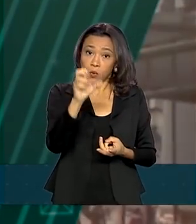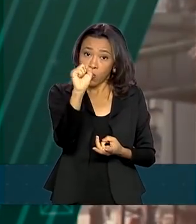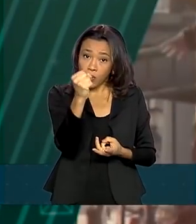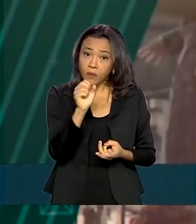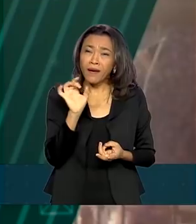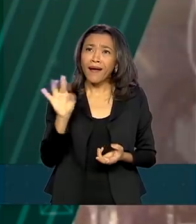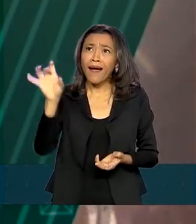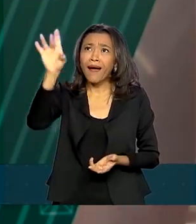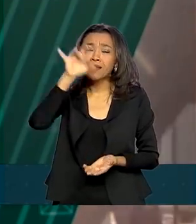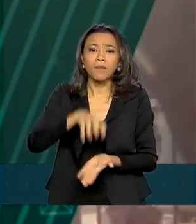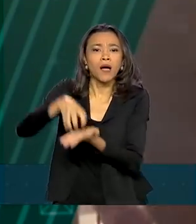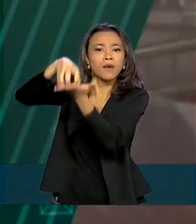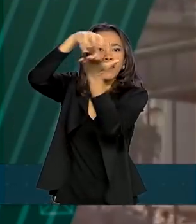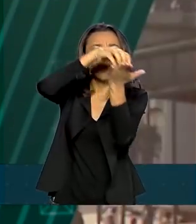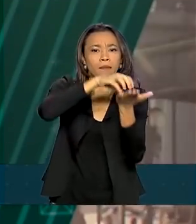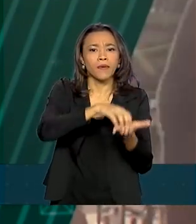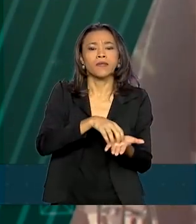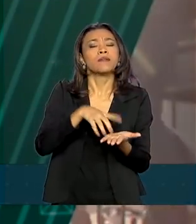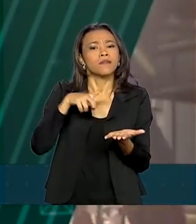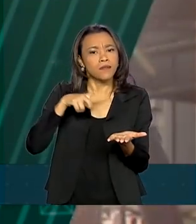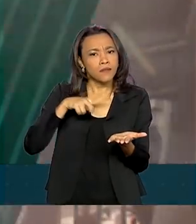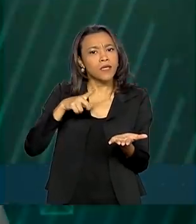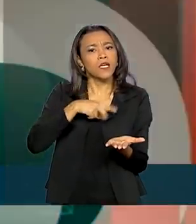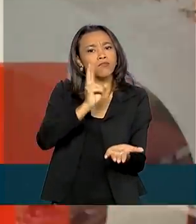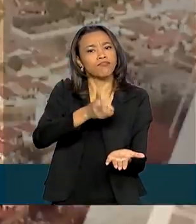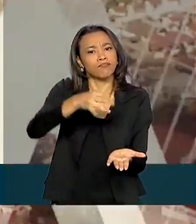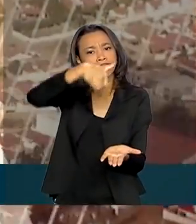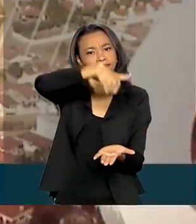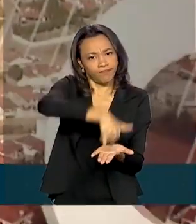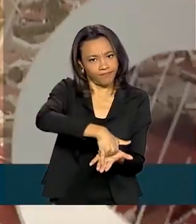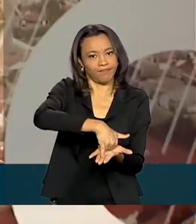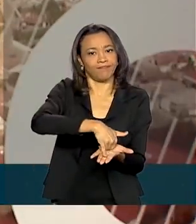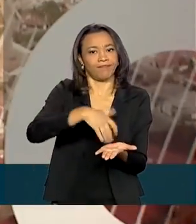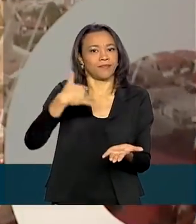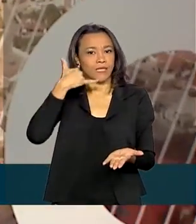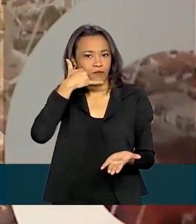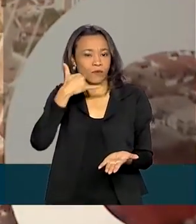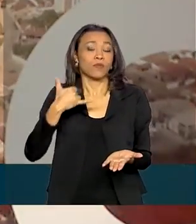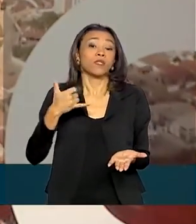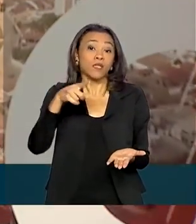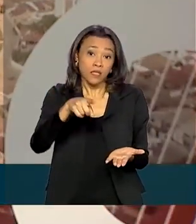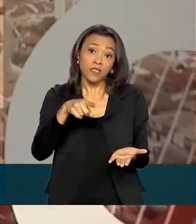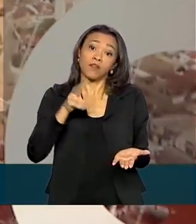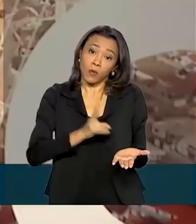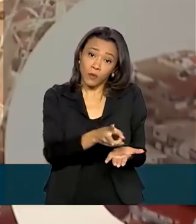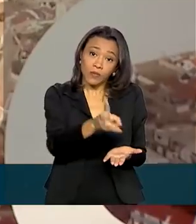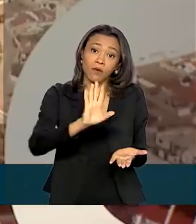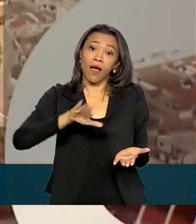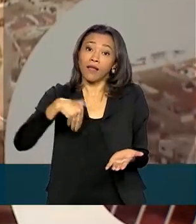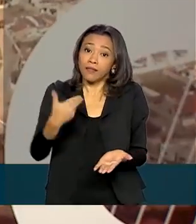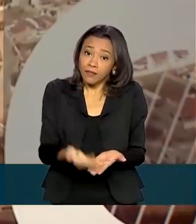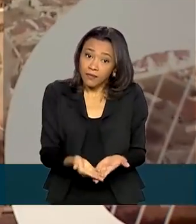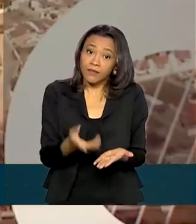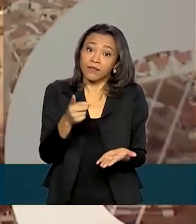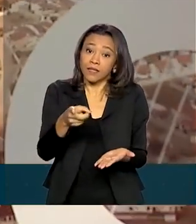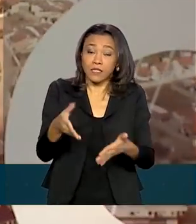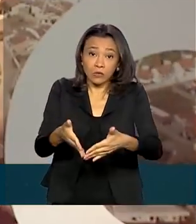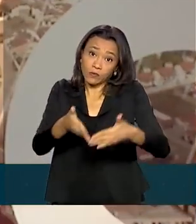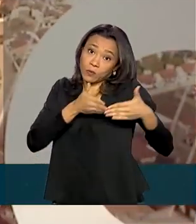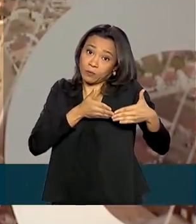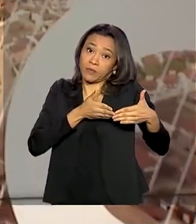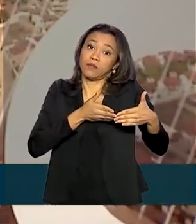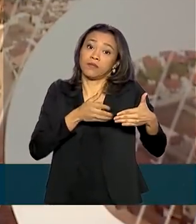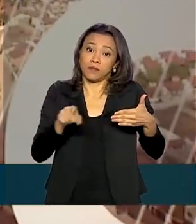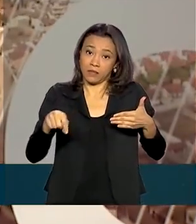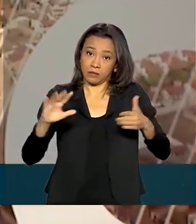superintendência regional tem agora um telefone fixo complementar. A medida vale enquanto o atendimento presencial estiver suspenso.